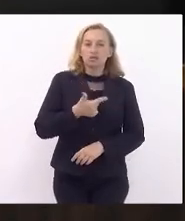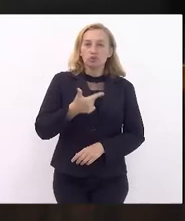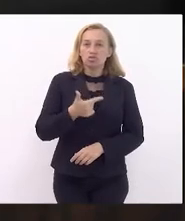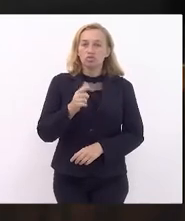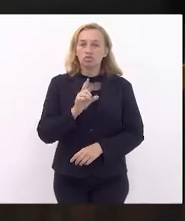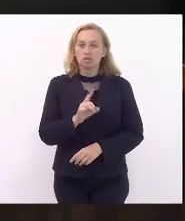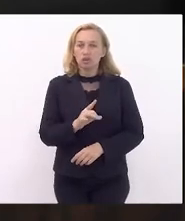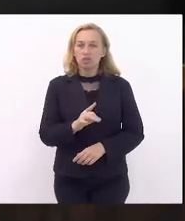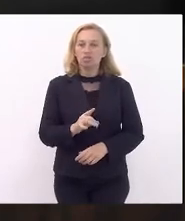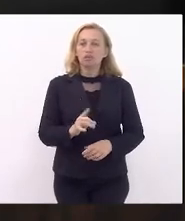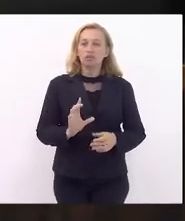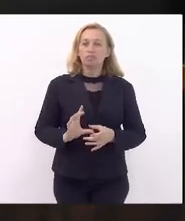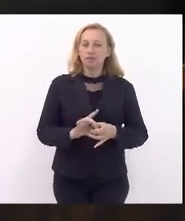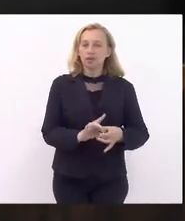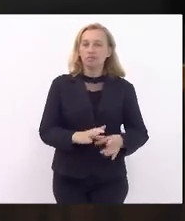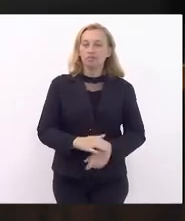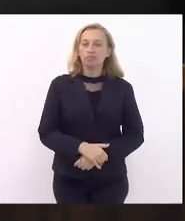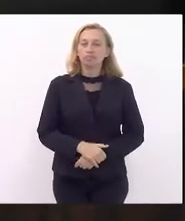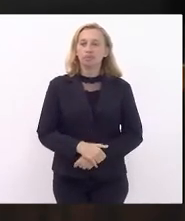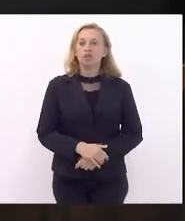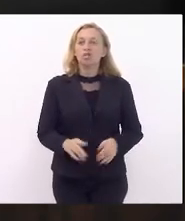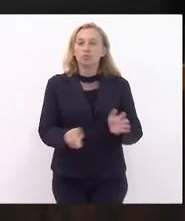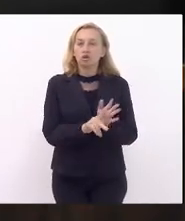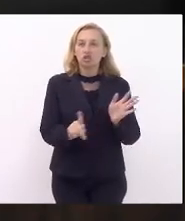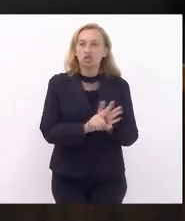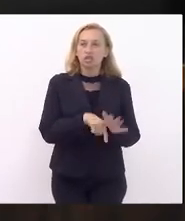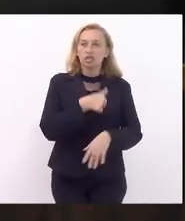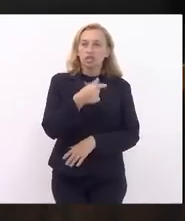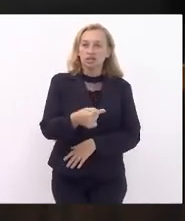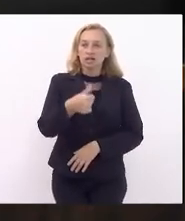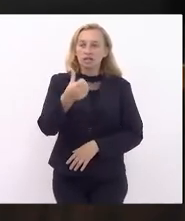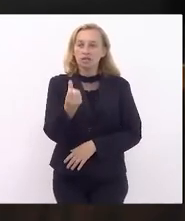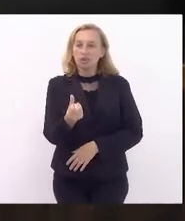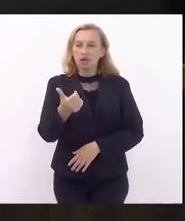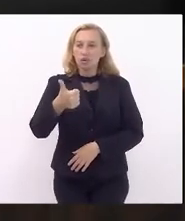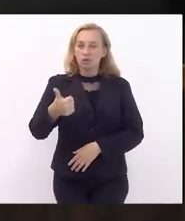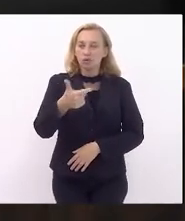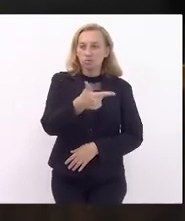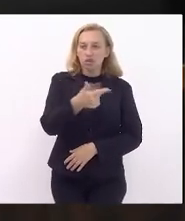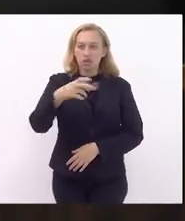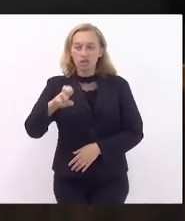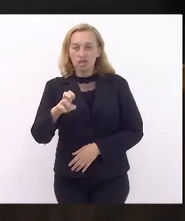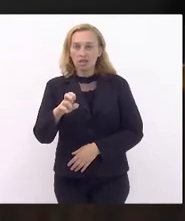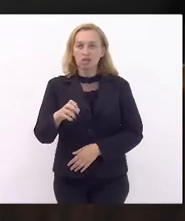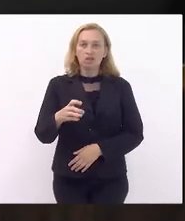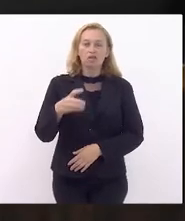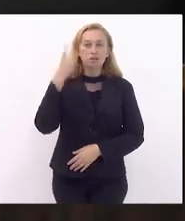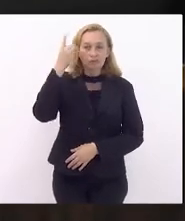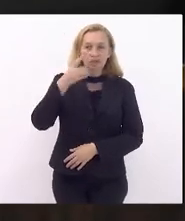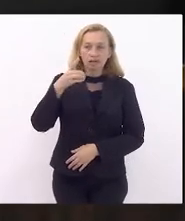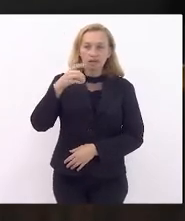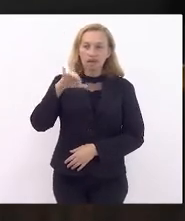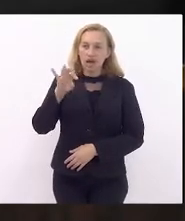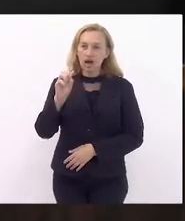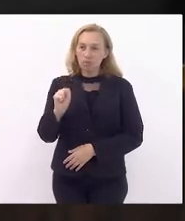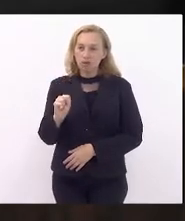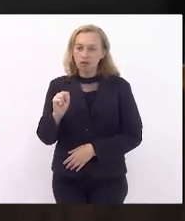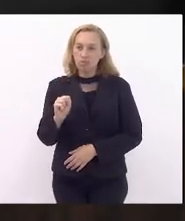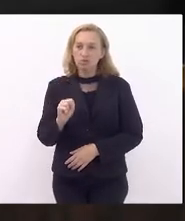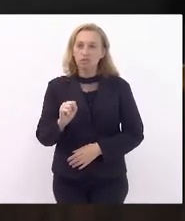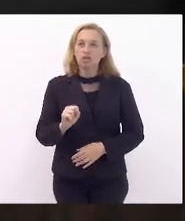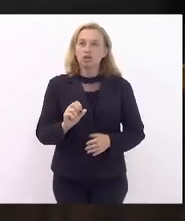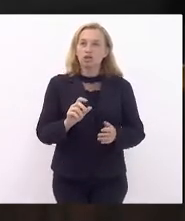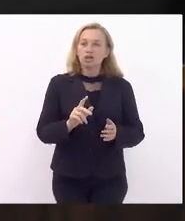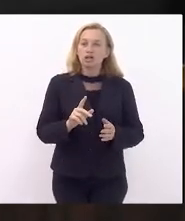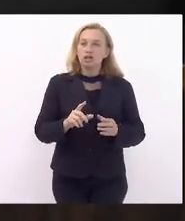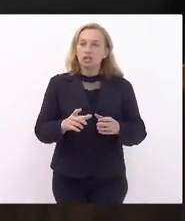e da ação do vencido, assim emendado. Projeto de lei 761-A de 15, de autoria do deputado Carlos Macedo, que dispõe sobre o kit